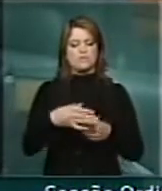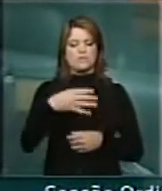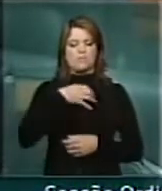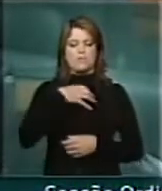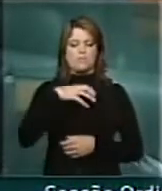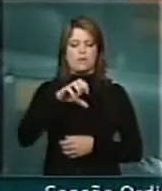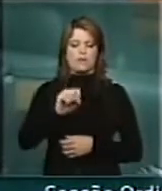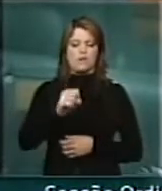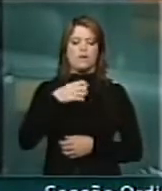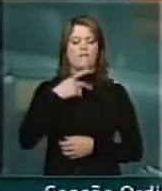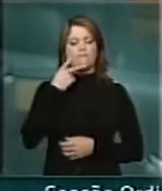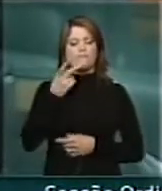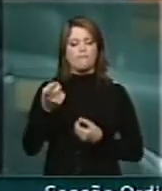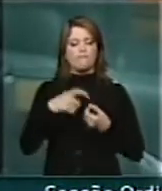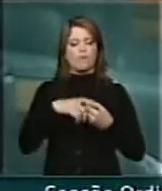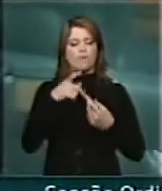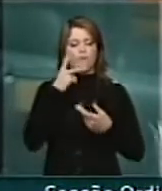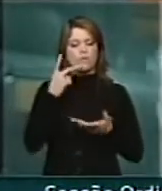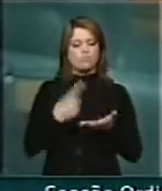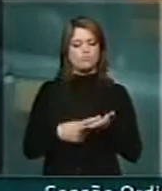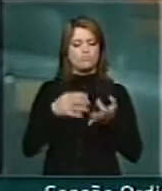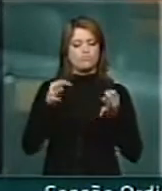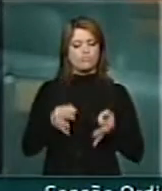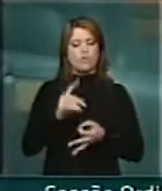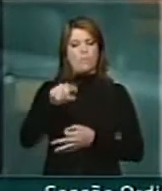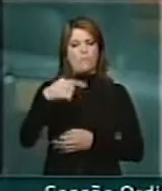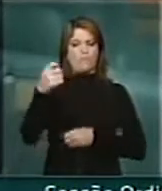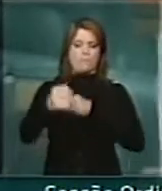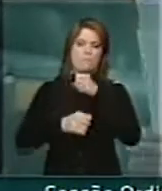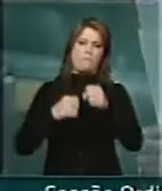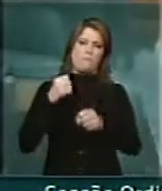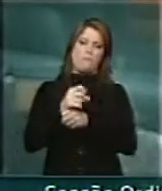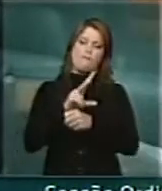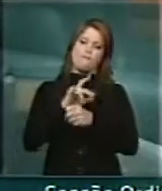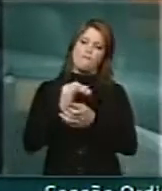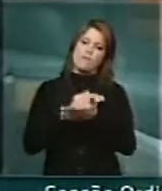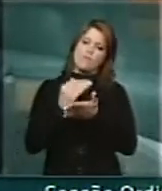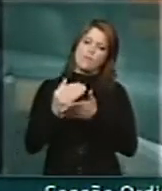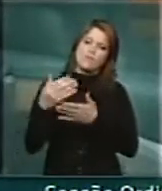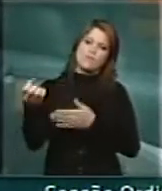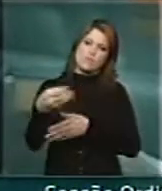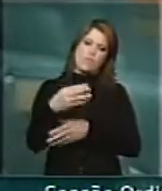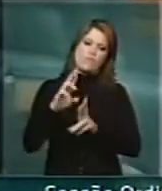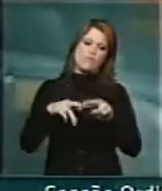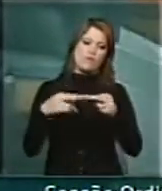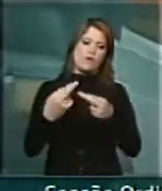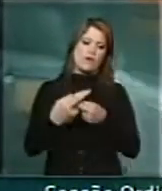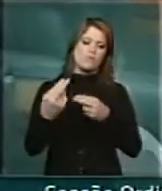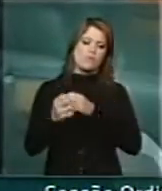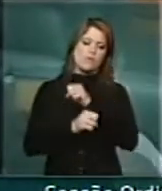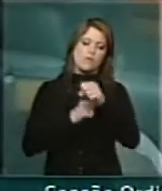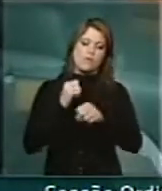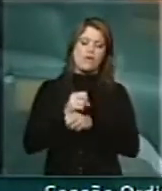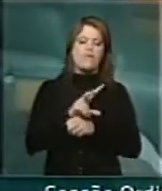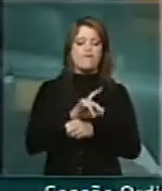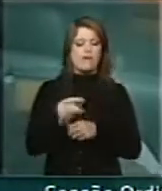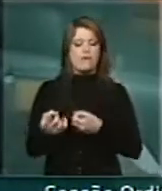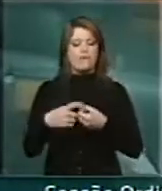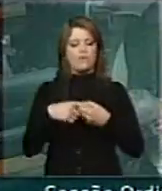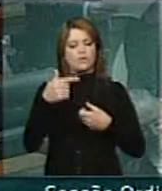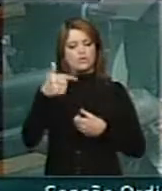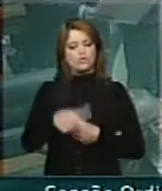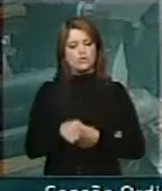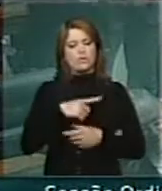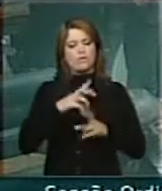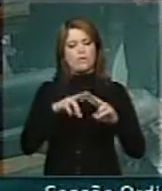Bahia, retomando aqui o nosso compromisso de que, no próximo ano, no início da nova sessão legislativa, nós estaremos retomando